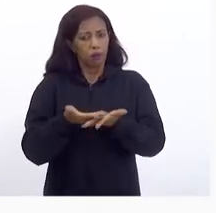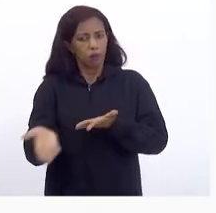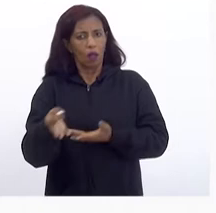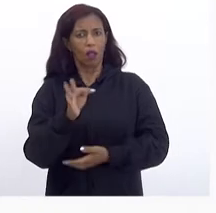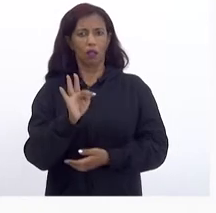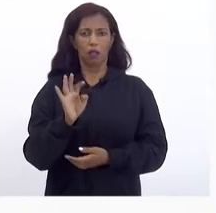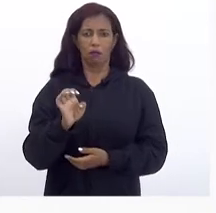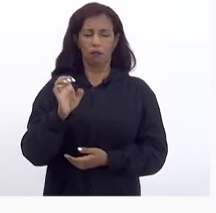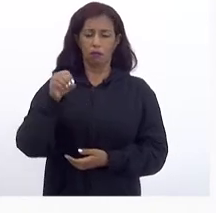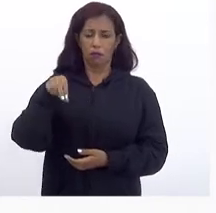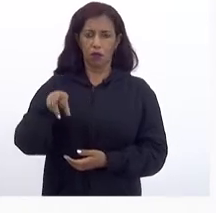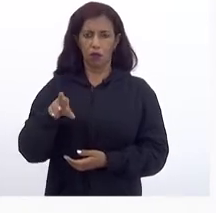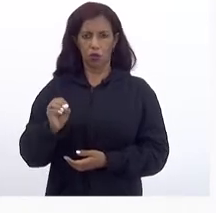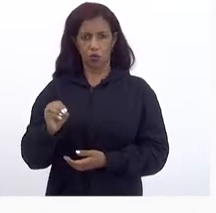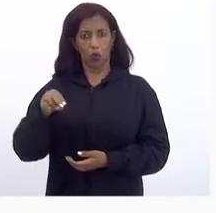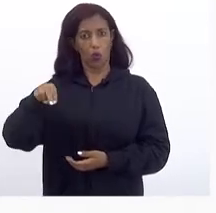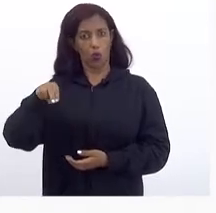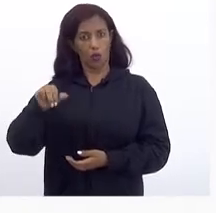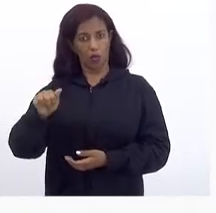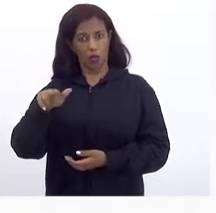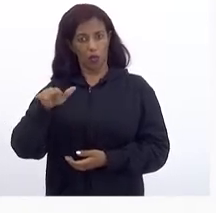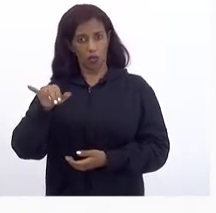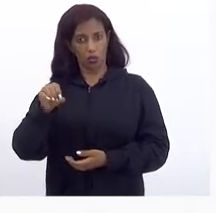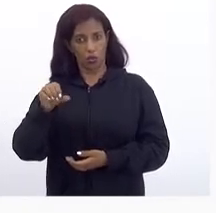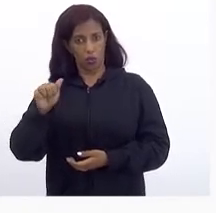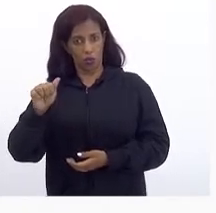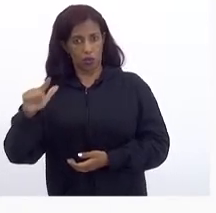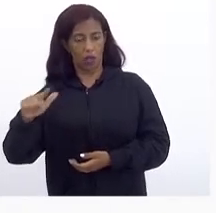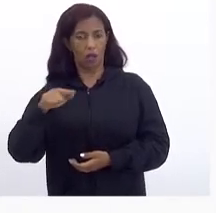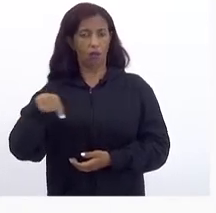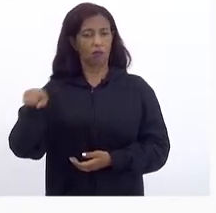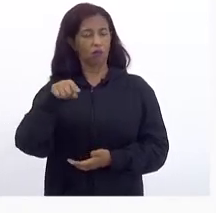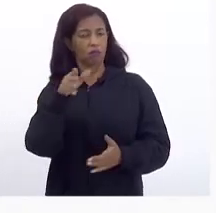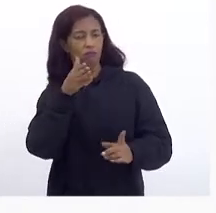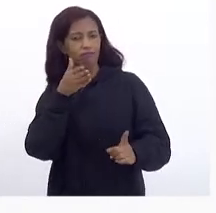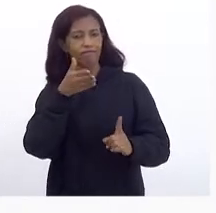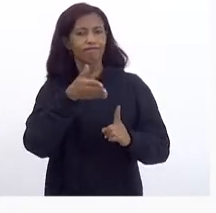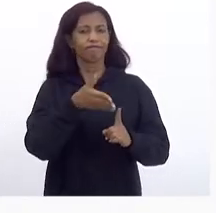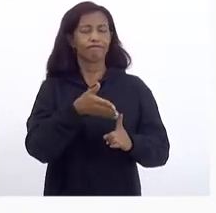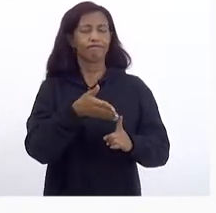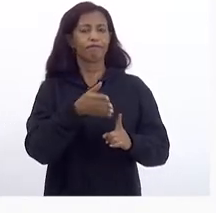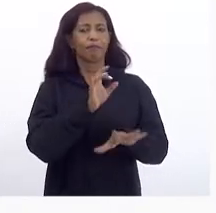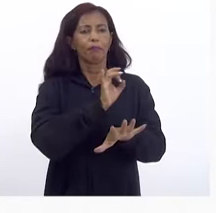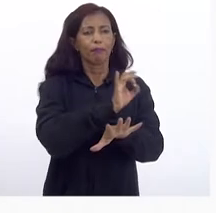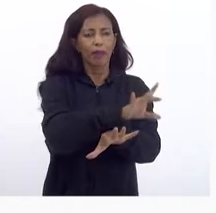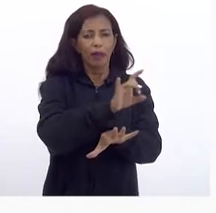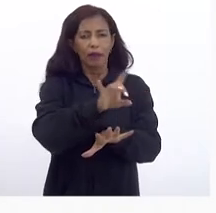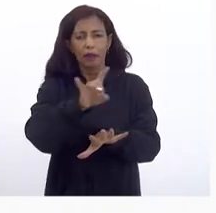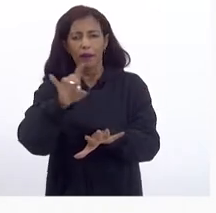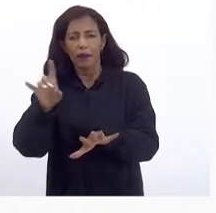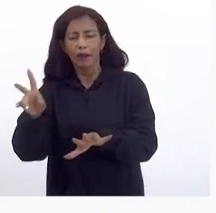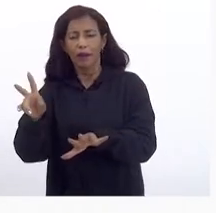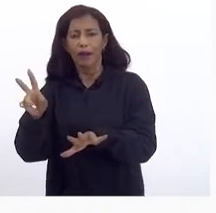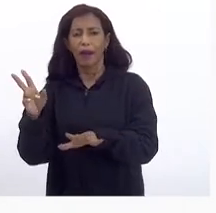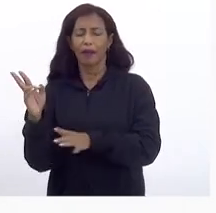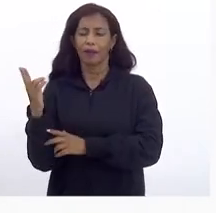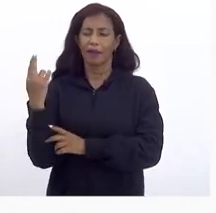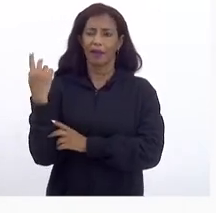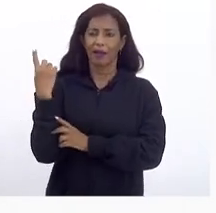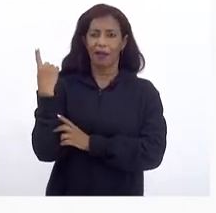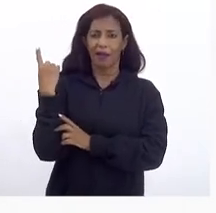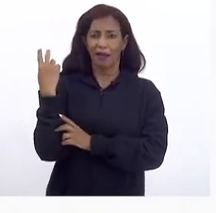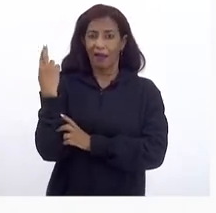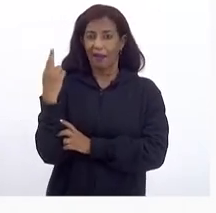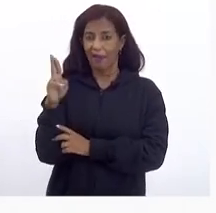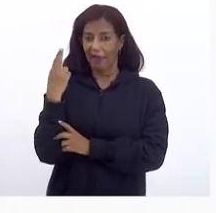Tisor Nacional Em que A gente Identifica Para cada Real Investido No